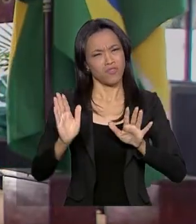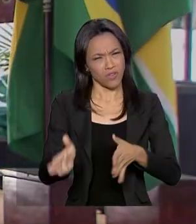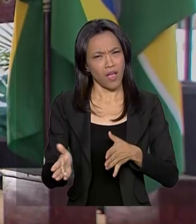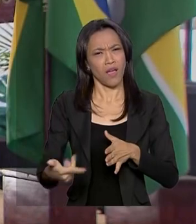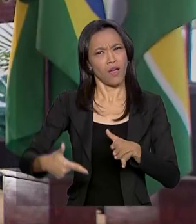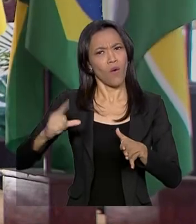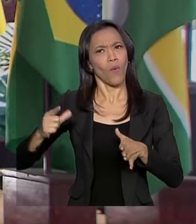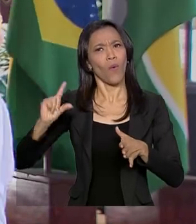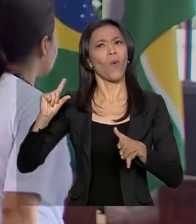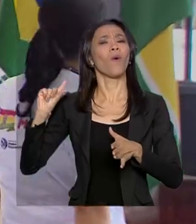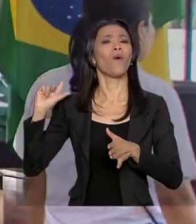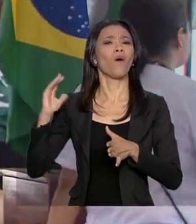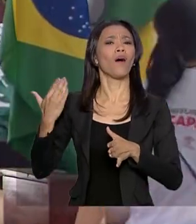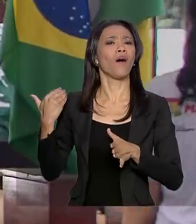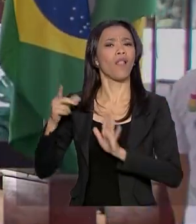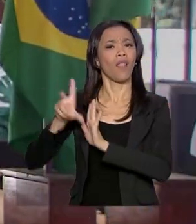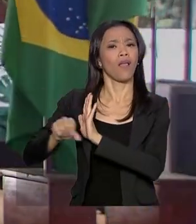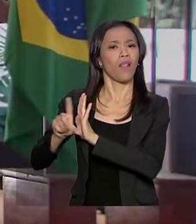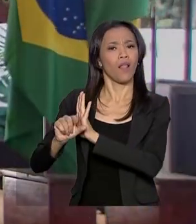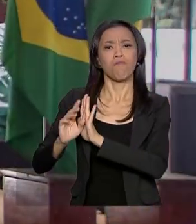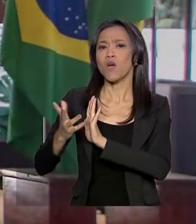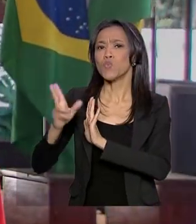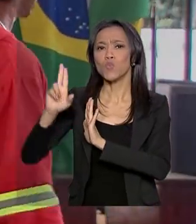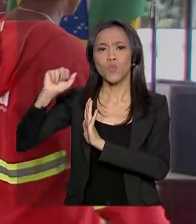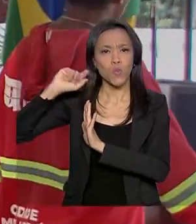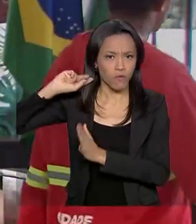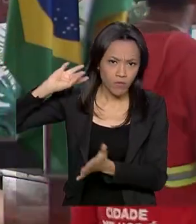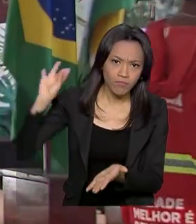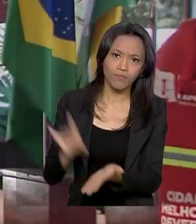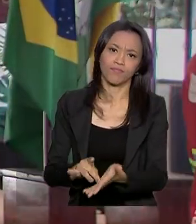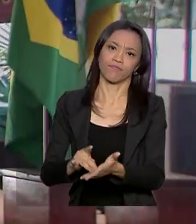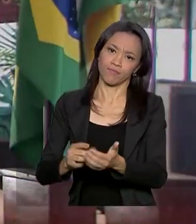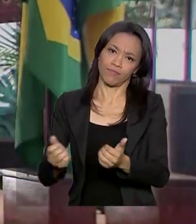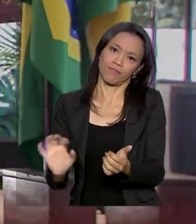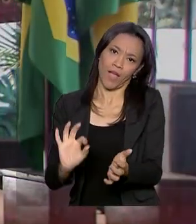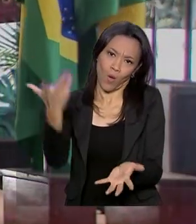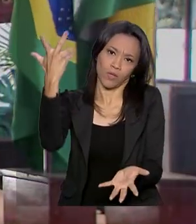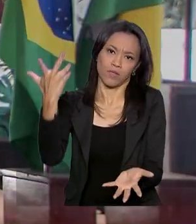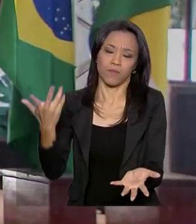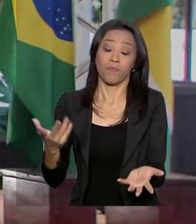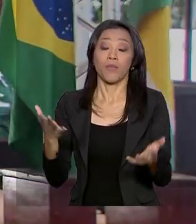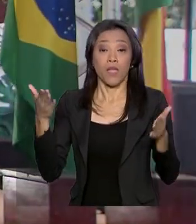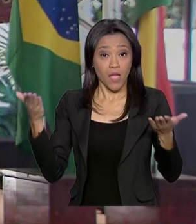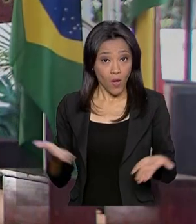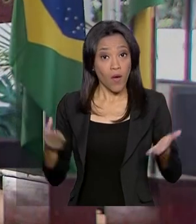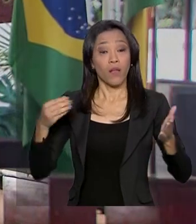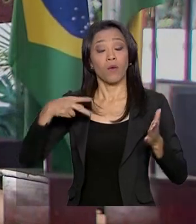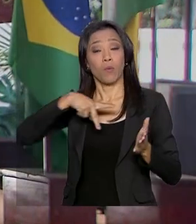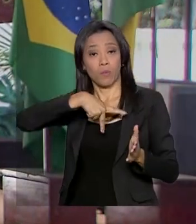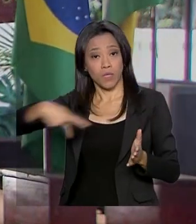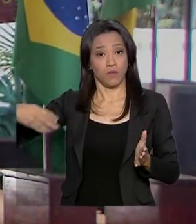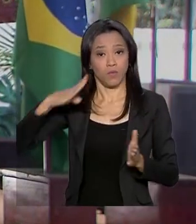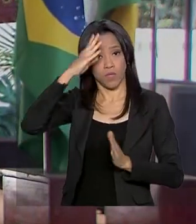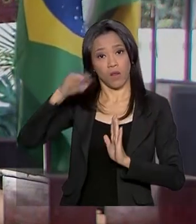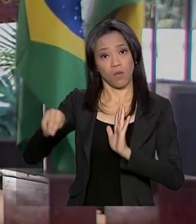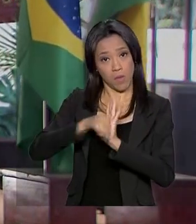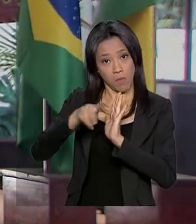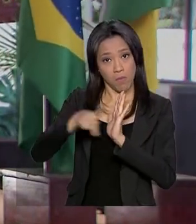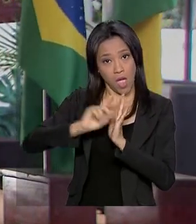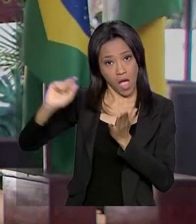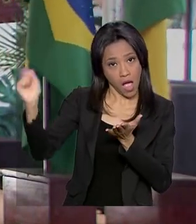em outras leis, mas nunca foi colocada em prática. E essa medida provisória, assinada pelo presidente Jair Bolsonaro, simplifica as exigências para